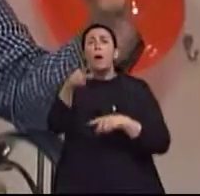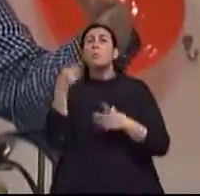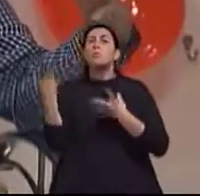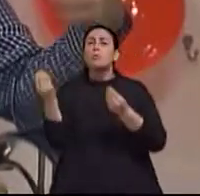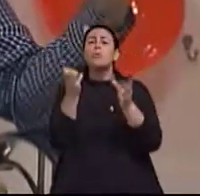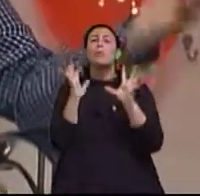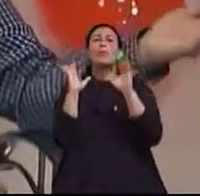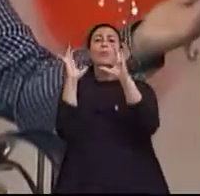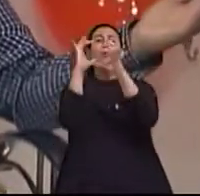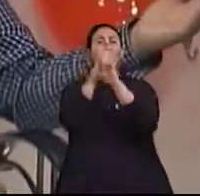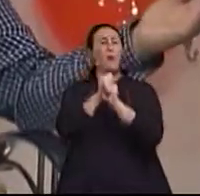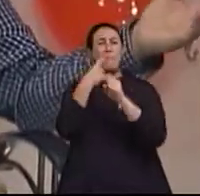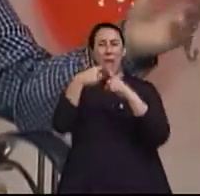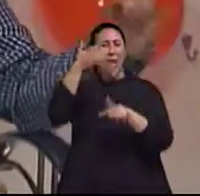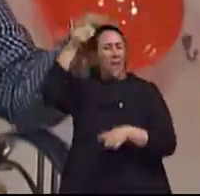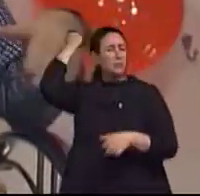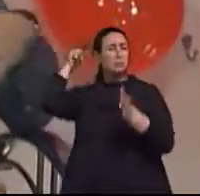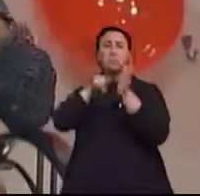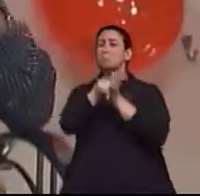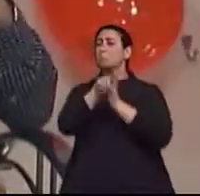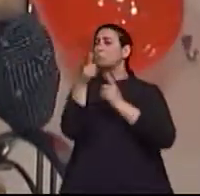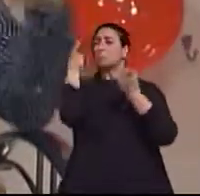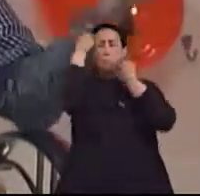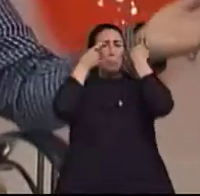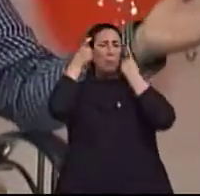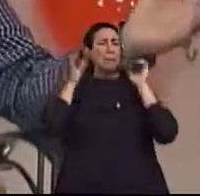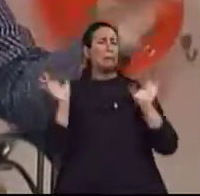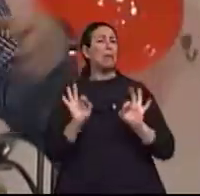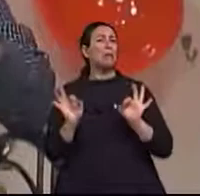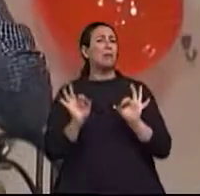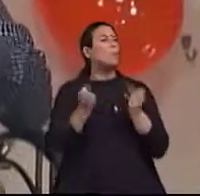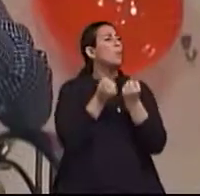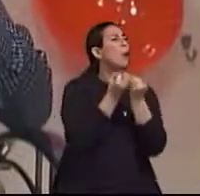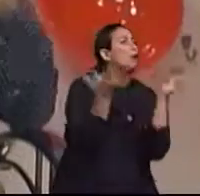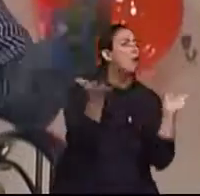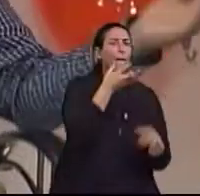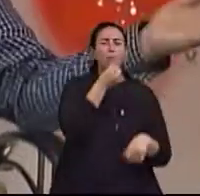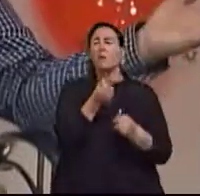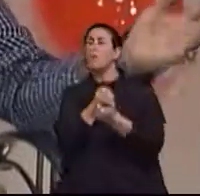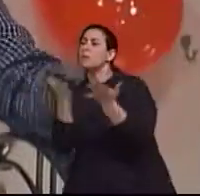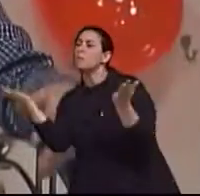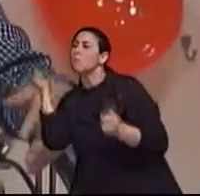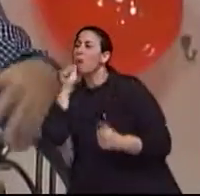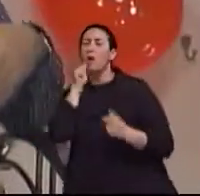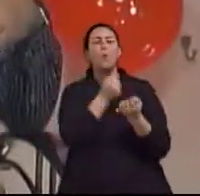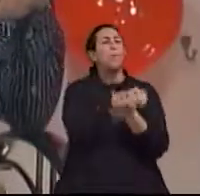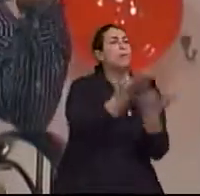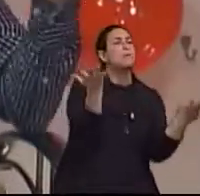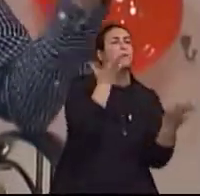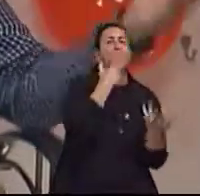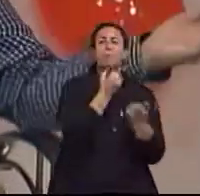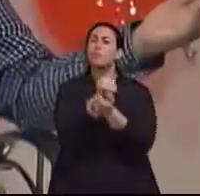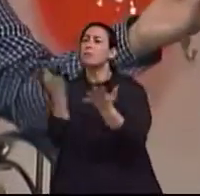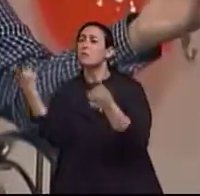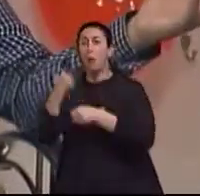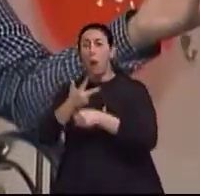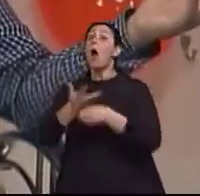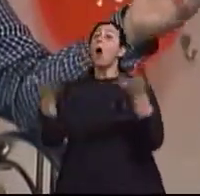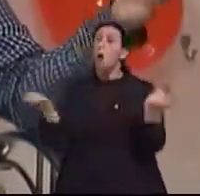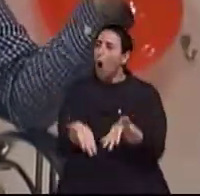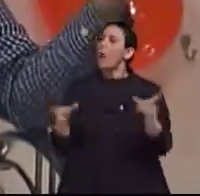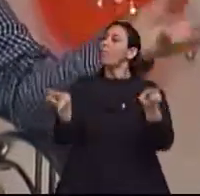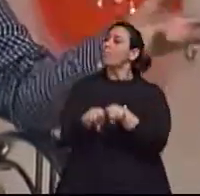Porque censos passados não se preocupavam, se preocupavam em contar quantos homens, quantas mulheres, quantas crianças, quantos idosos. E agora tem essa